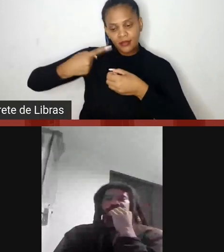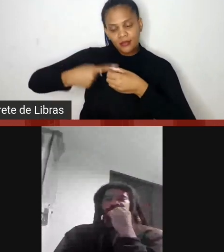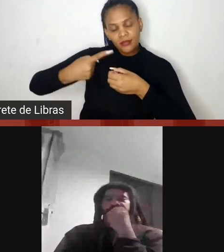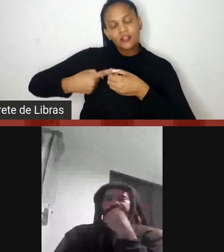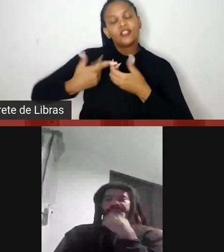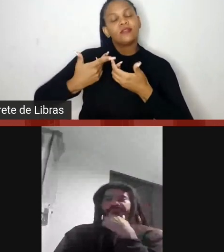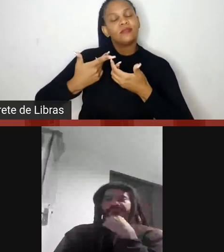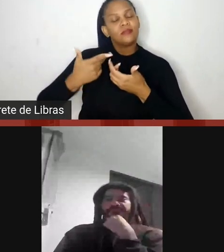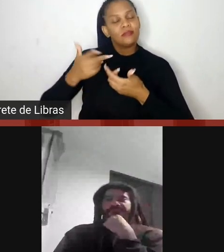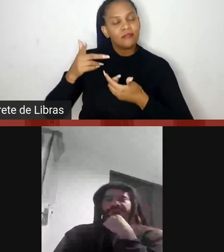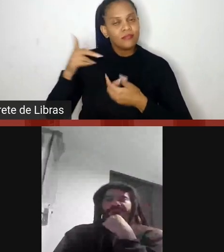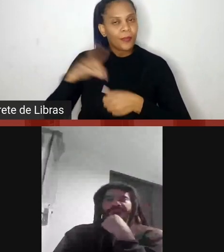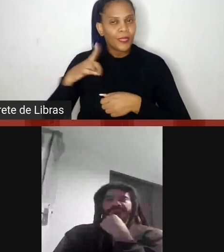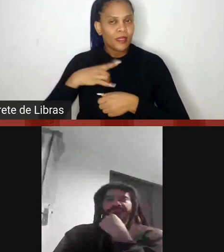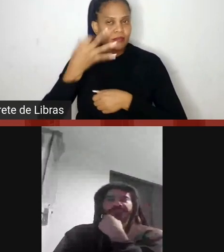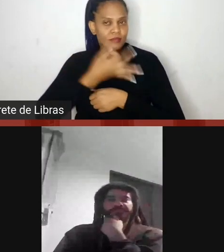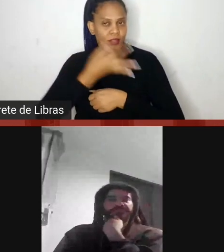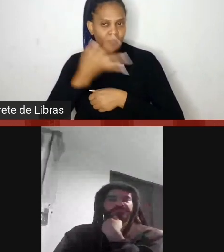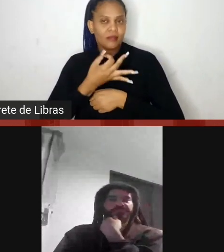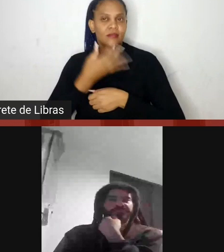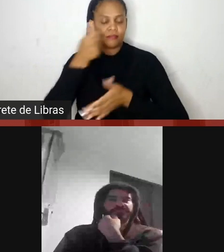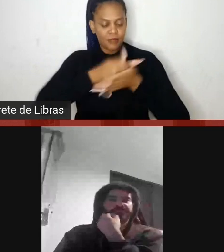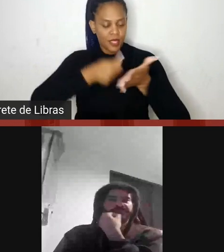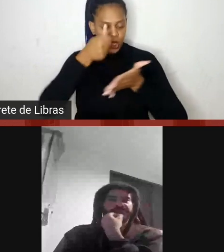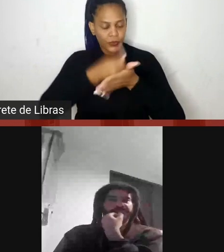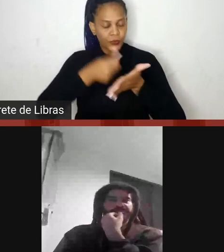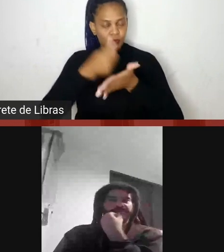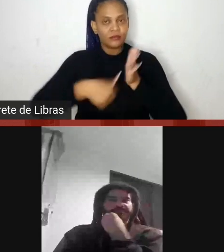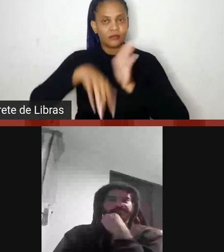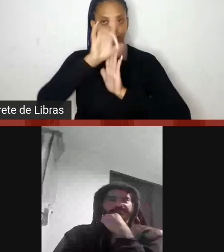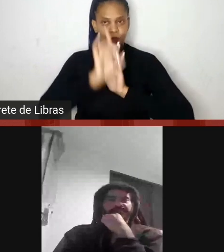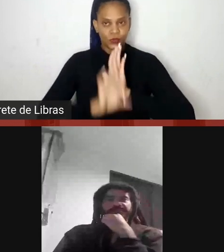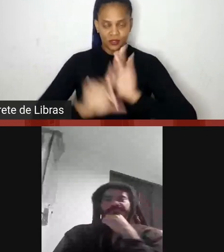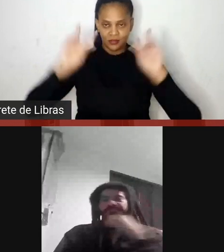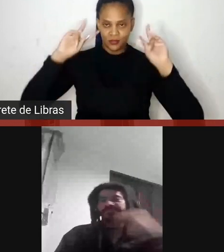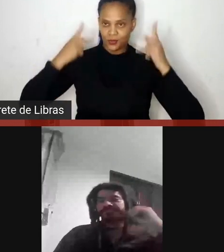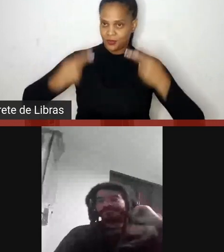pela garantia dos direitos humanos. Seja bem-vinda, Fernanda, fica à vontade.